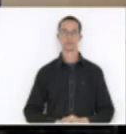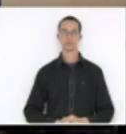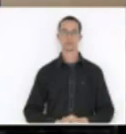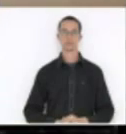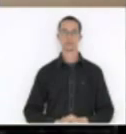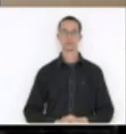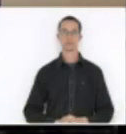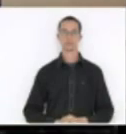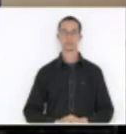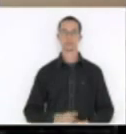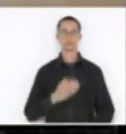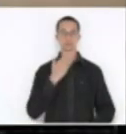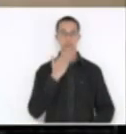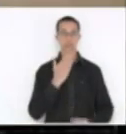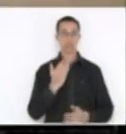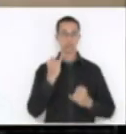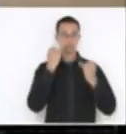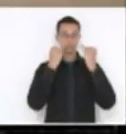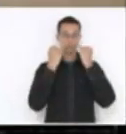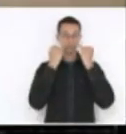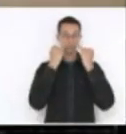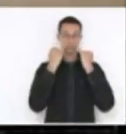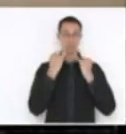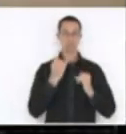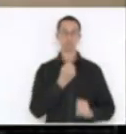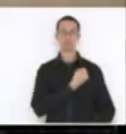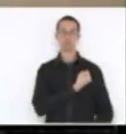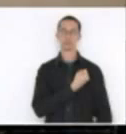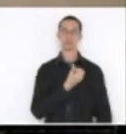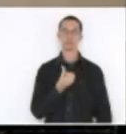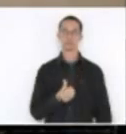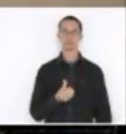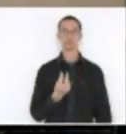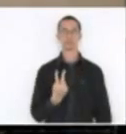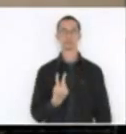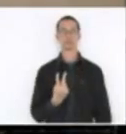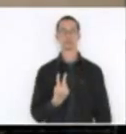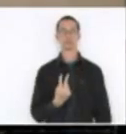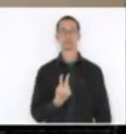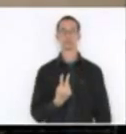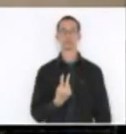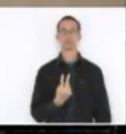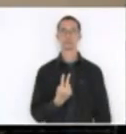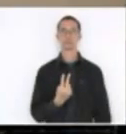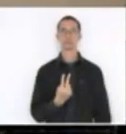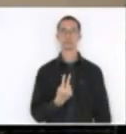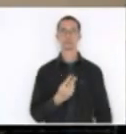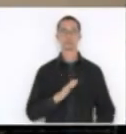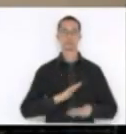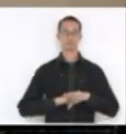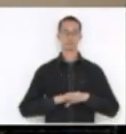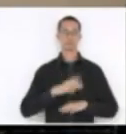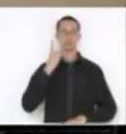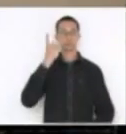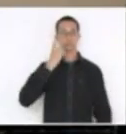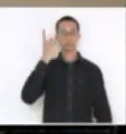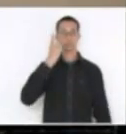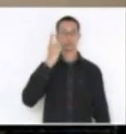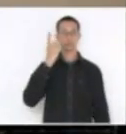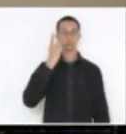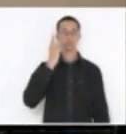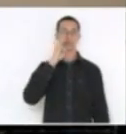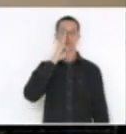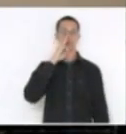Pedido de informação, pedido de informação número 62, de autoria do deputado Mário